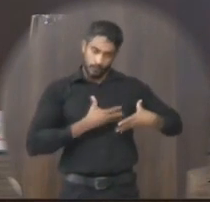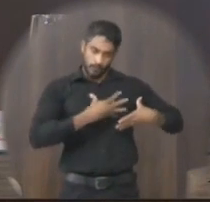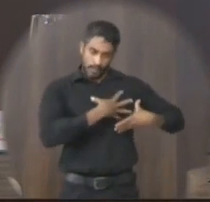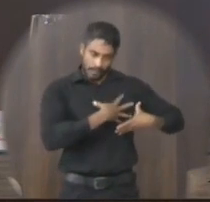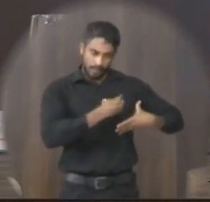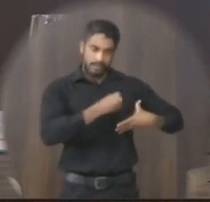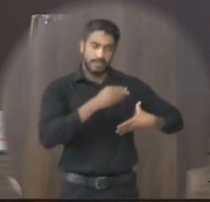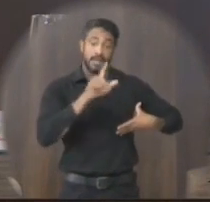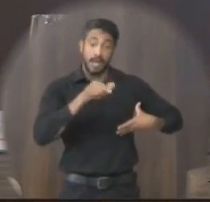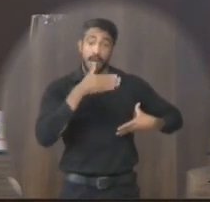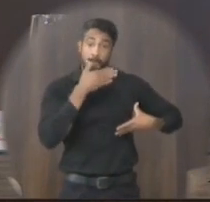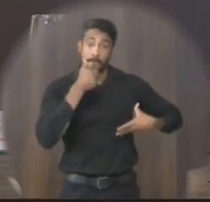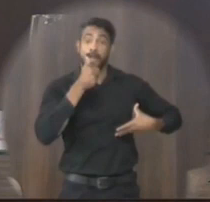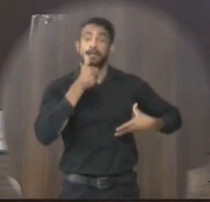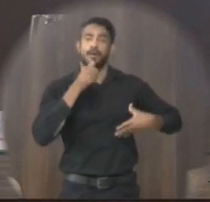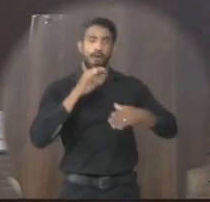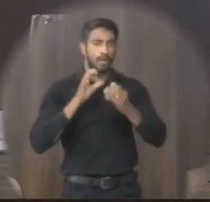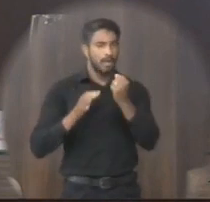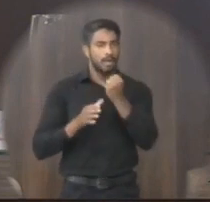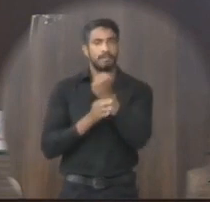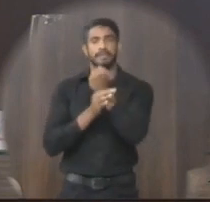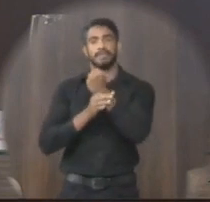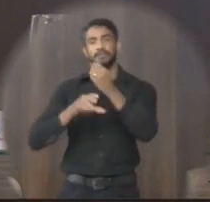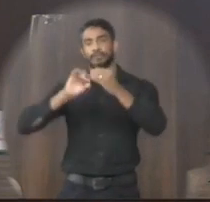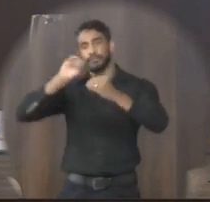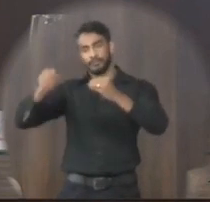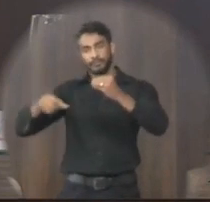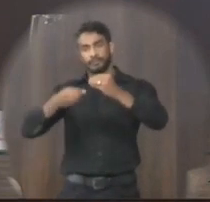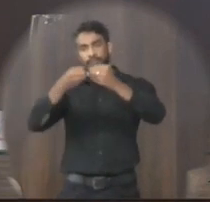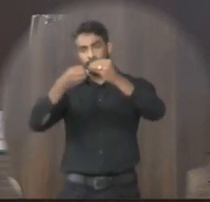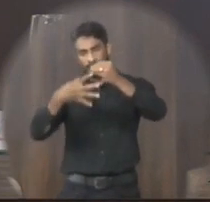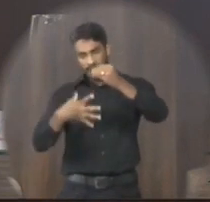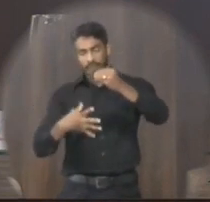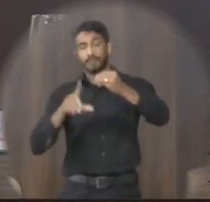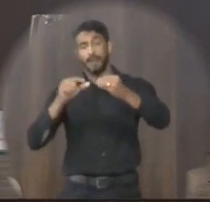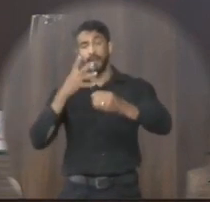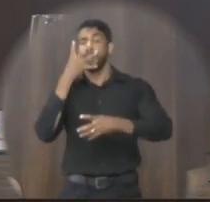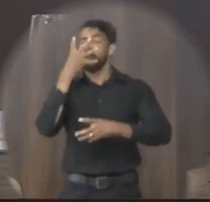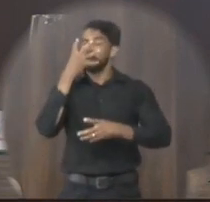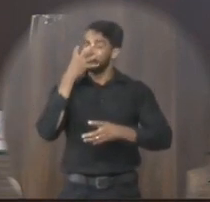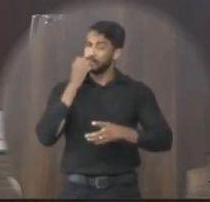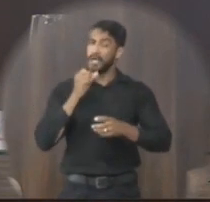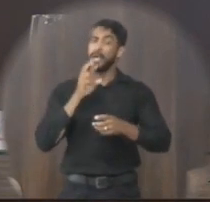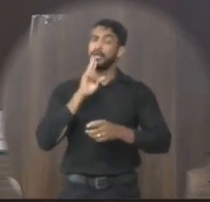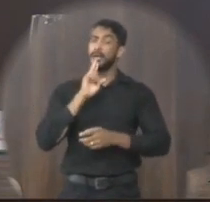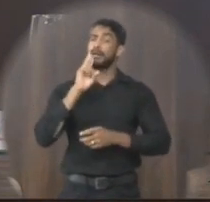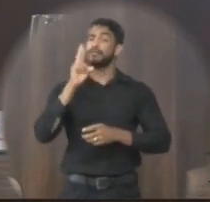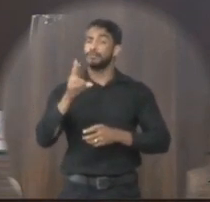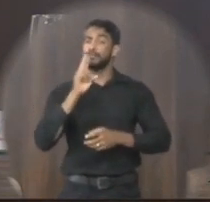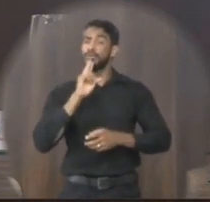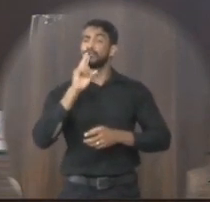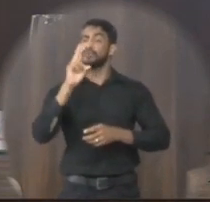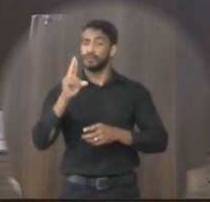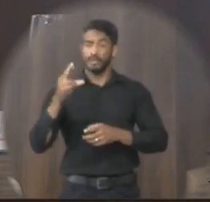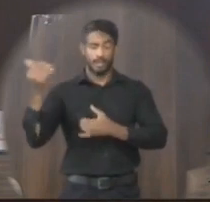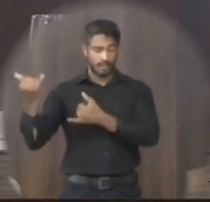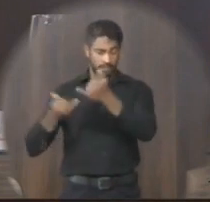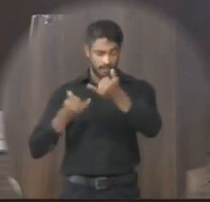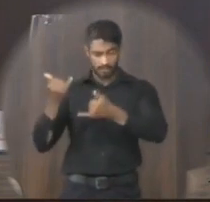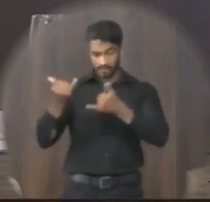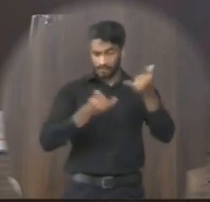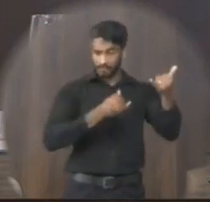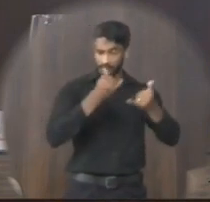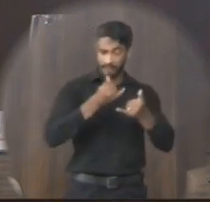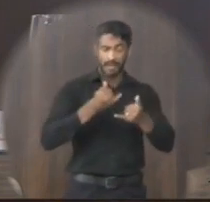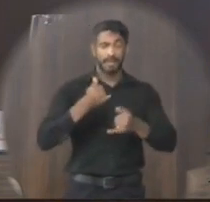caminho melhor e mais seguro justificativa são graves os relatos que nos chegam dando conta